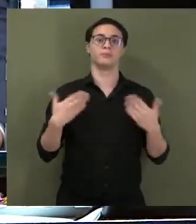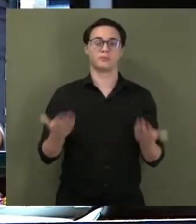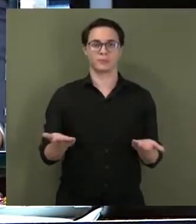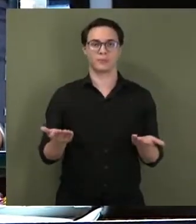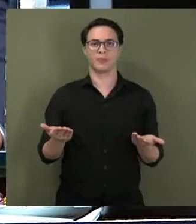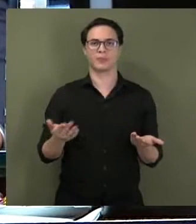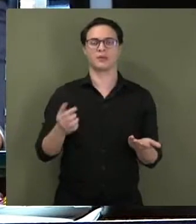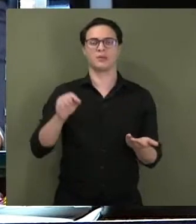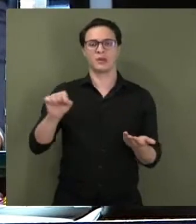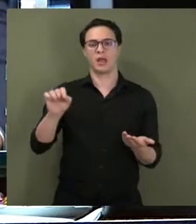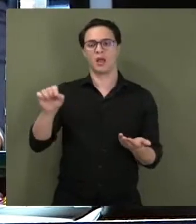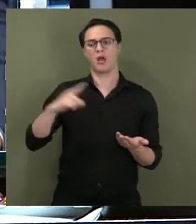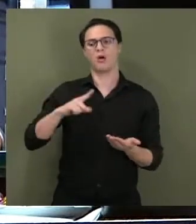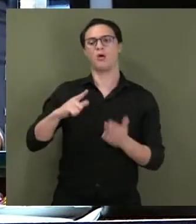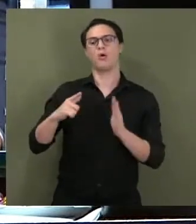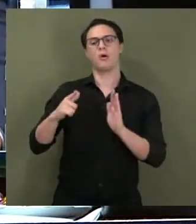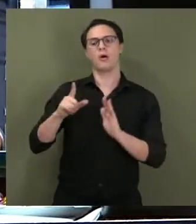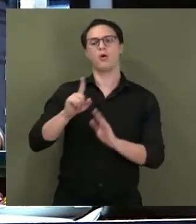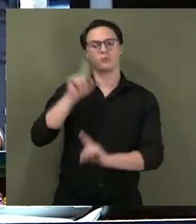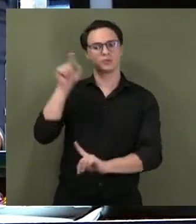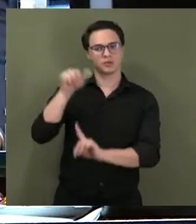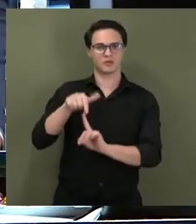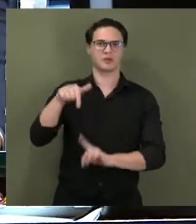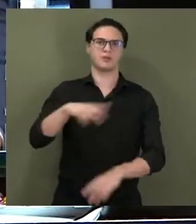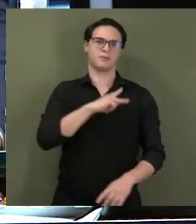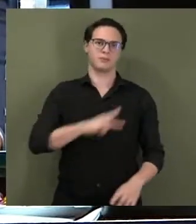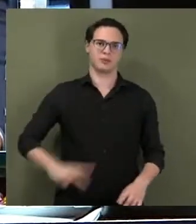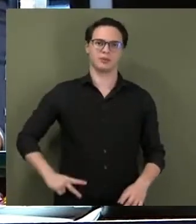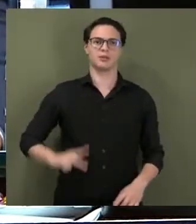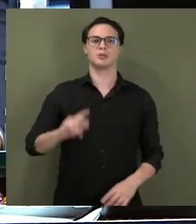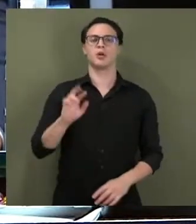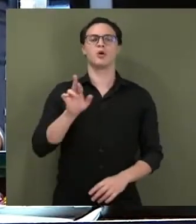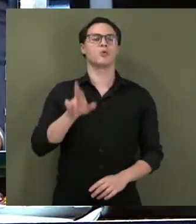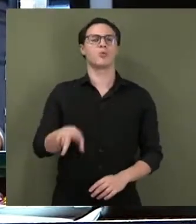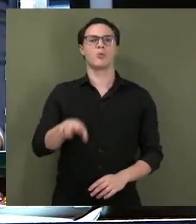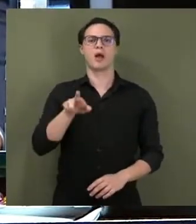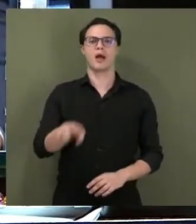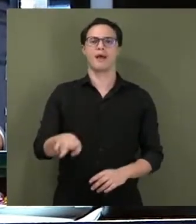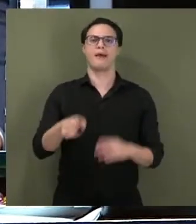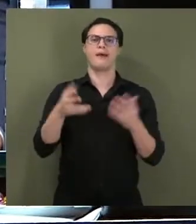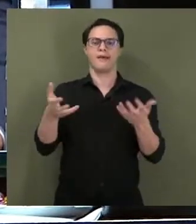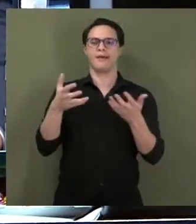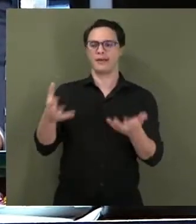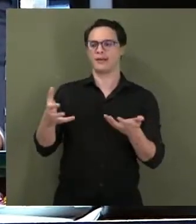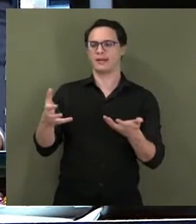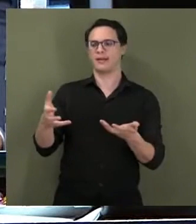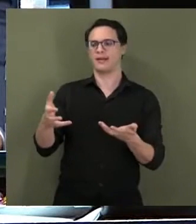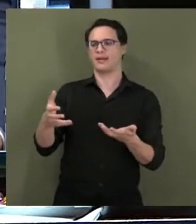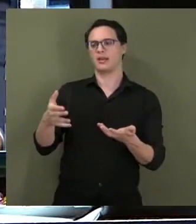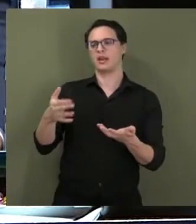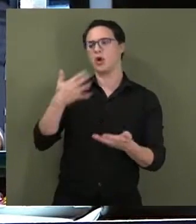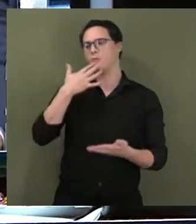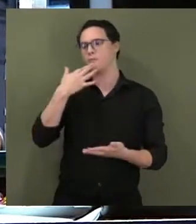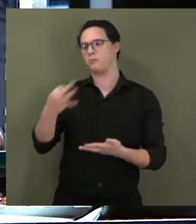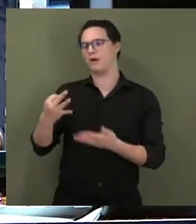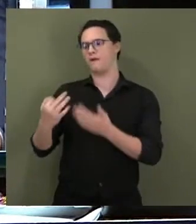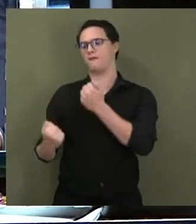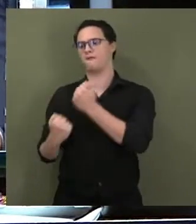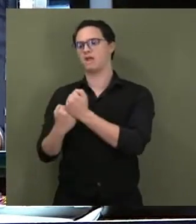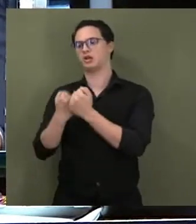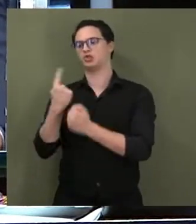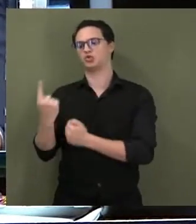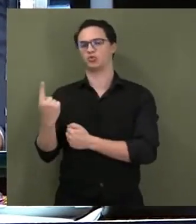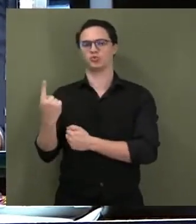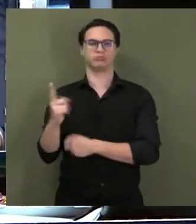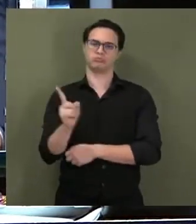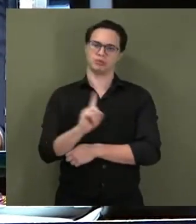Então, é essa a intenção da presidência, não é jamais, de poder querer tomar um lado ou de perder a isenção